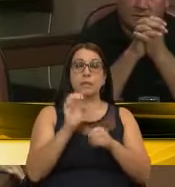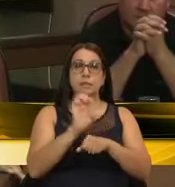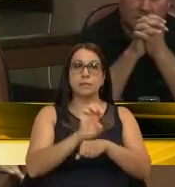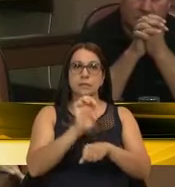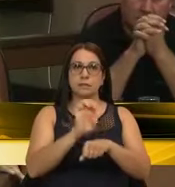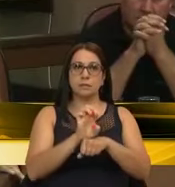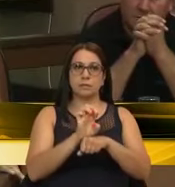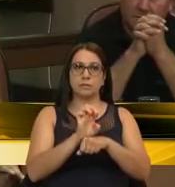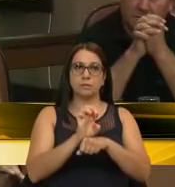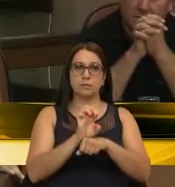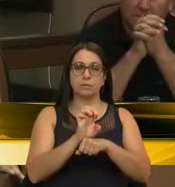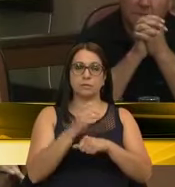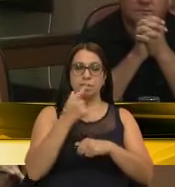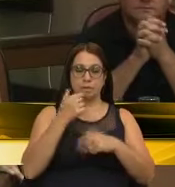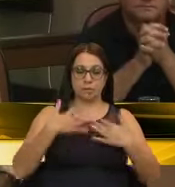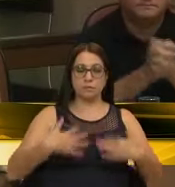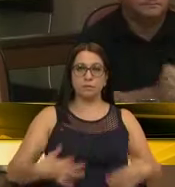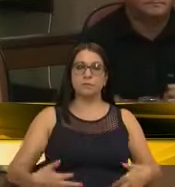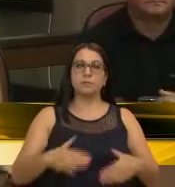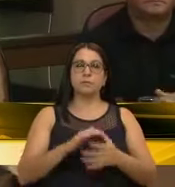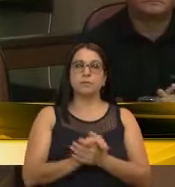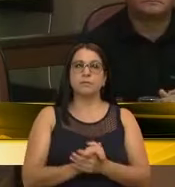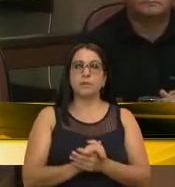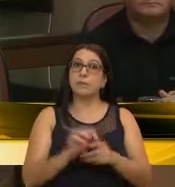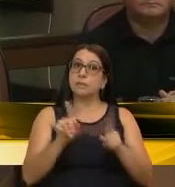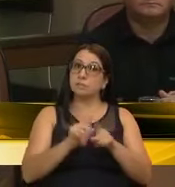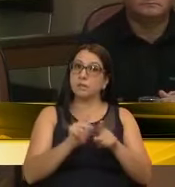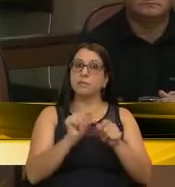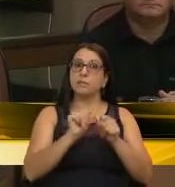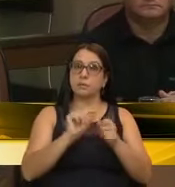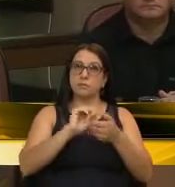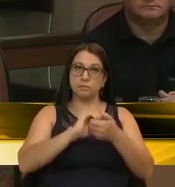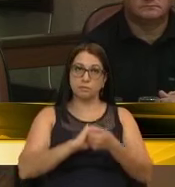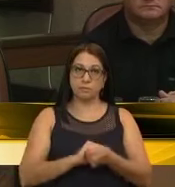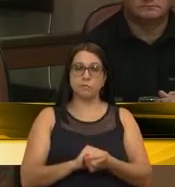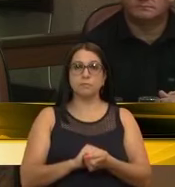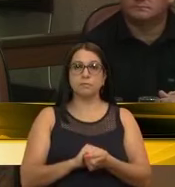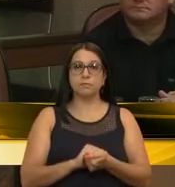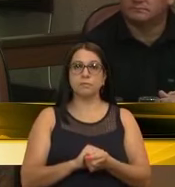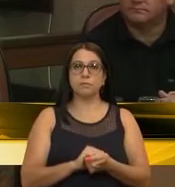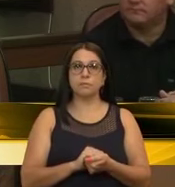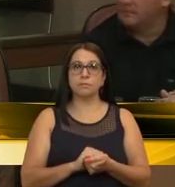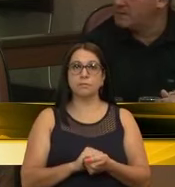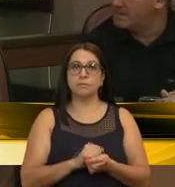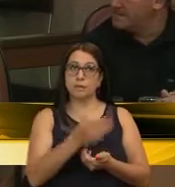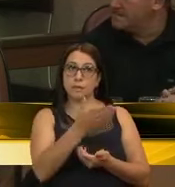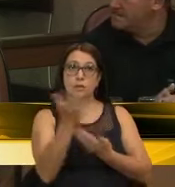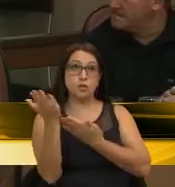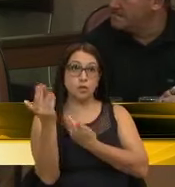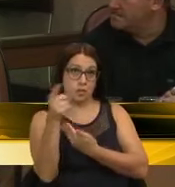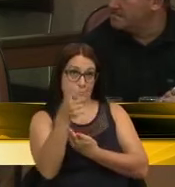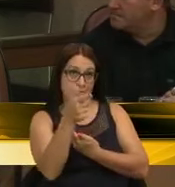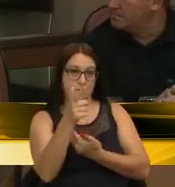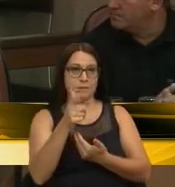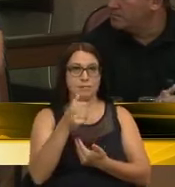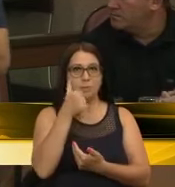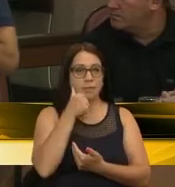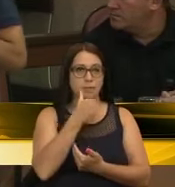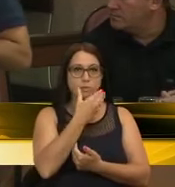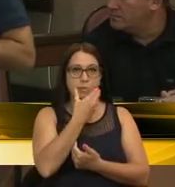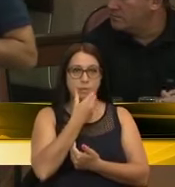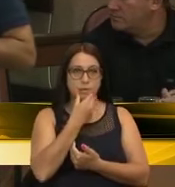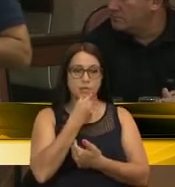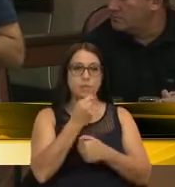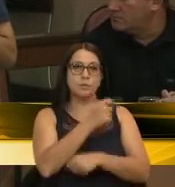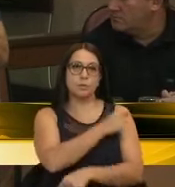Cristóvão de Mendonça. E fazendo essa saudação a esses jovens, esses meninos, esses meninos aqui,